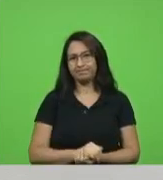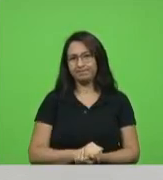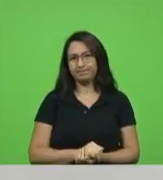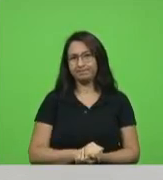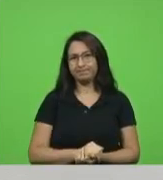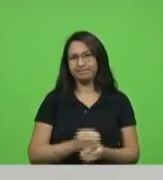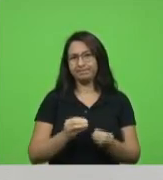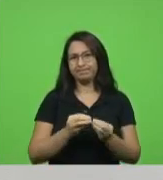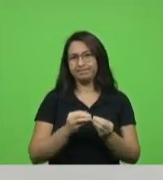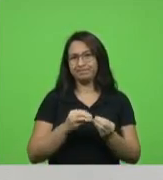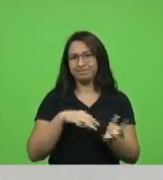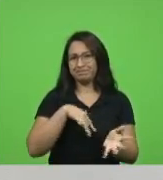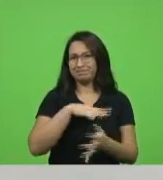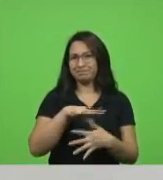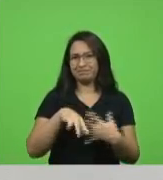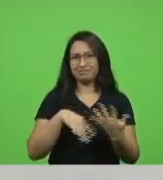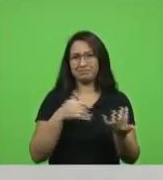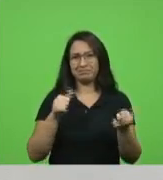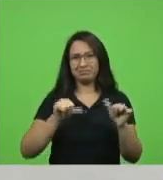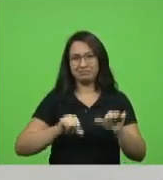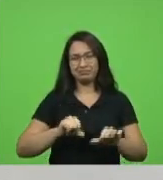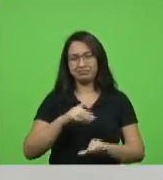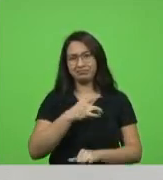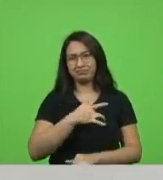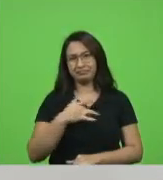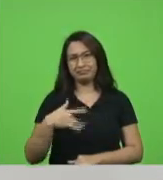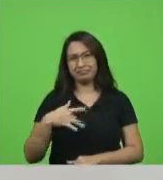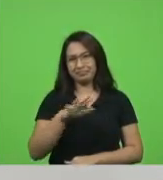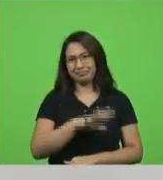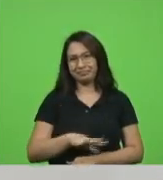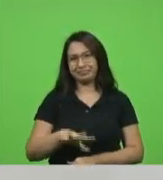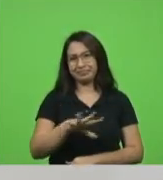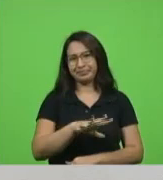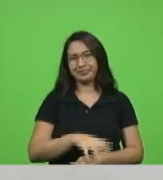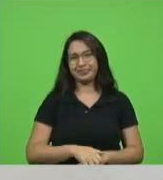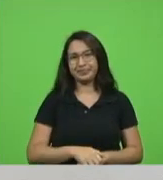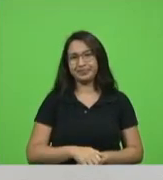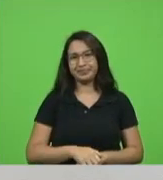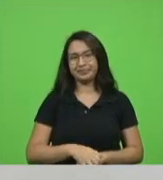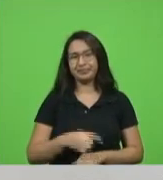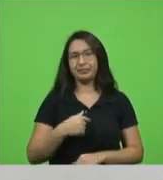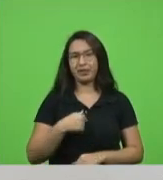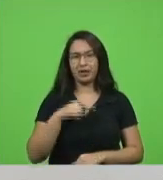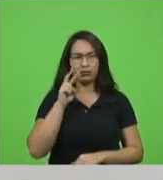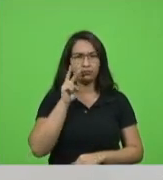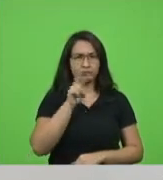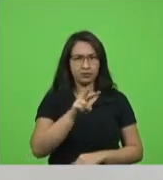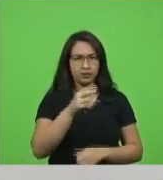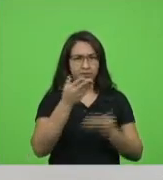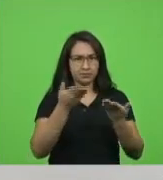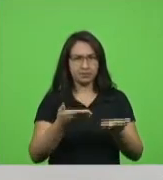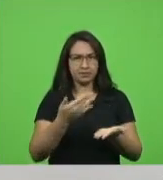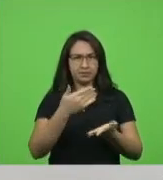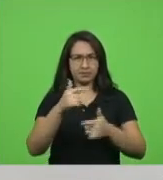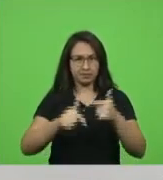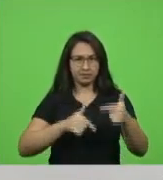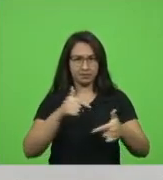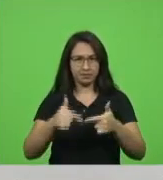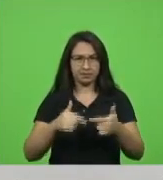segunda-feira eu tive a oportunidade de acompanhar o trabalho do secretário André Mota